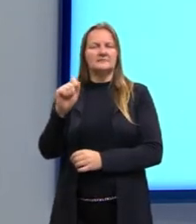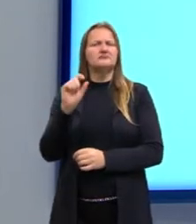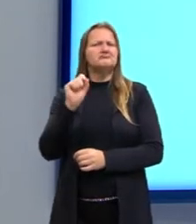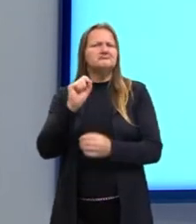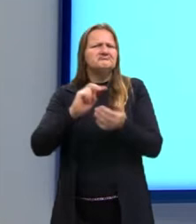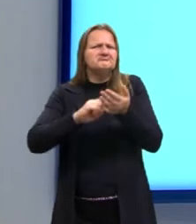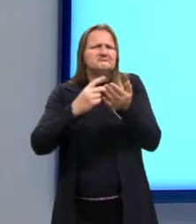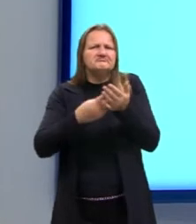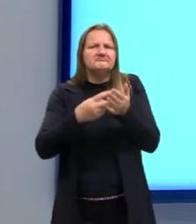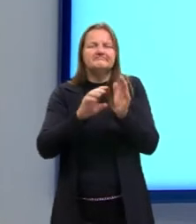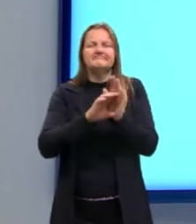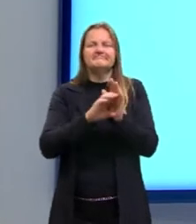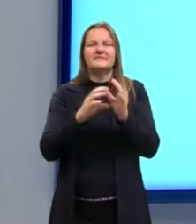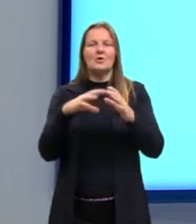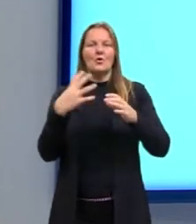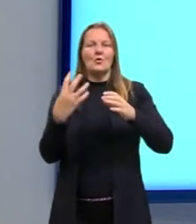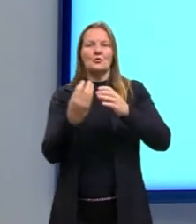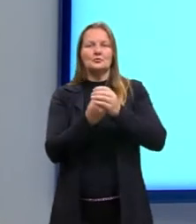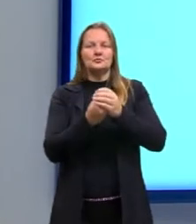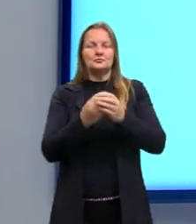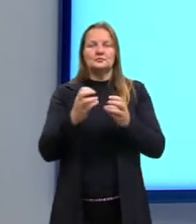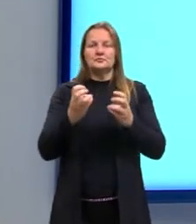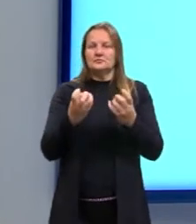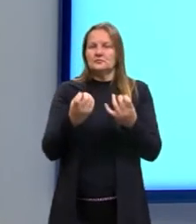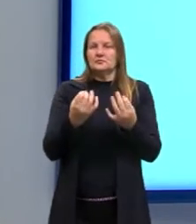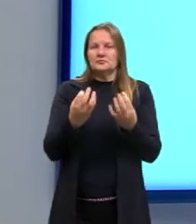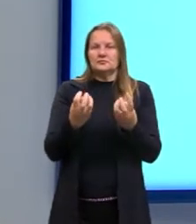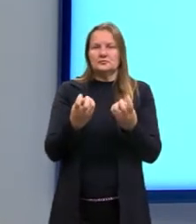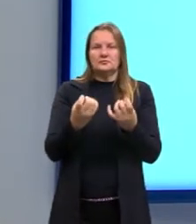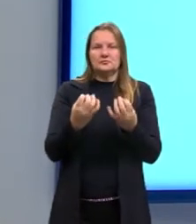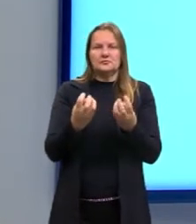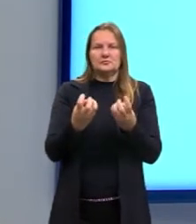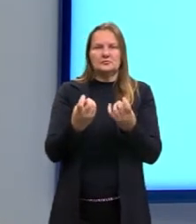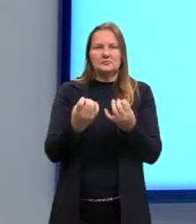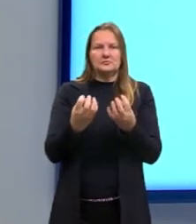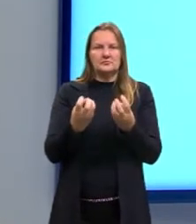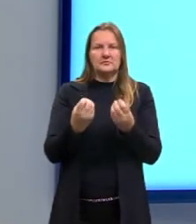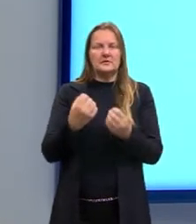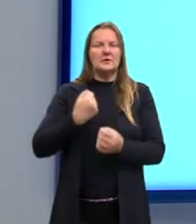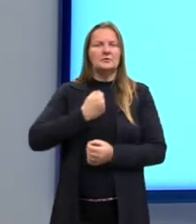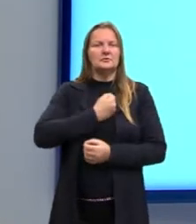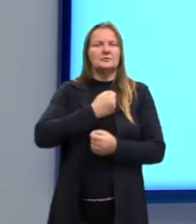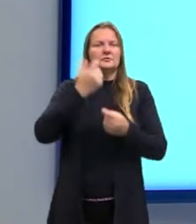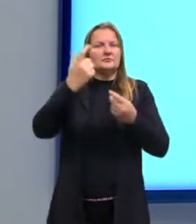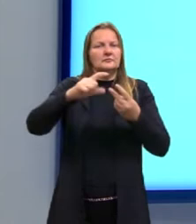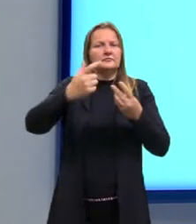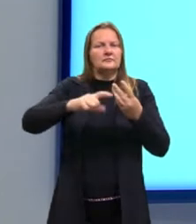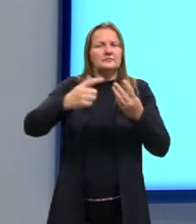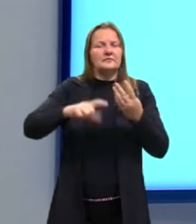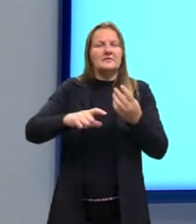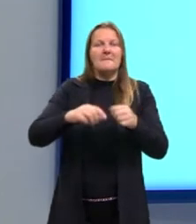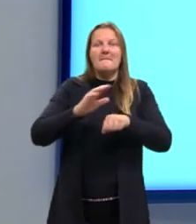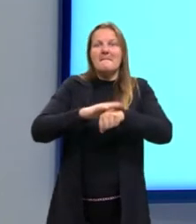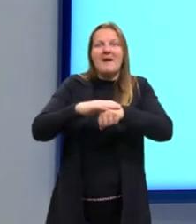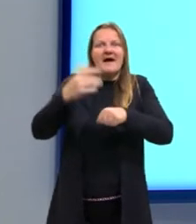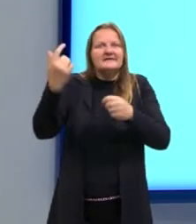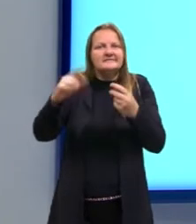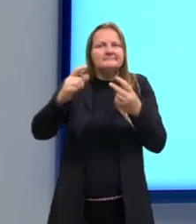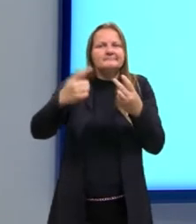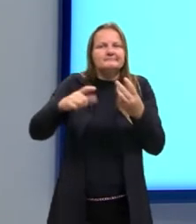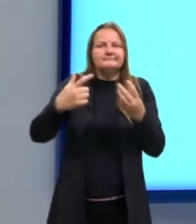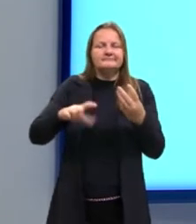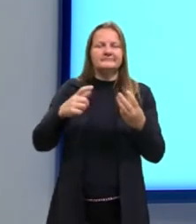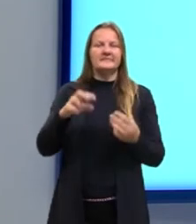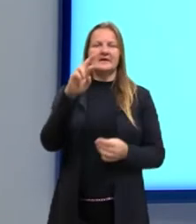moda, então, dado um conjunto de valores, a moda é o valor, o número que mais se repete. Aí, novamente, nós temos